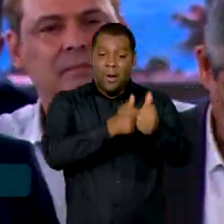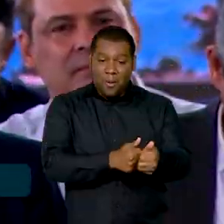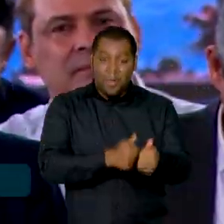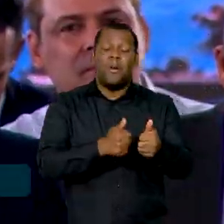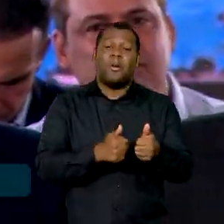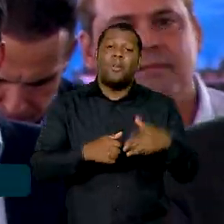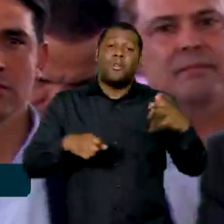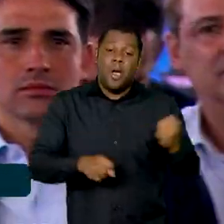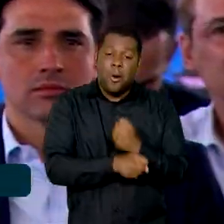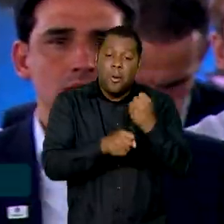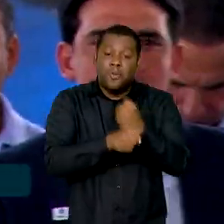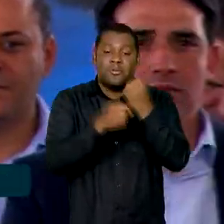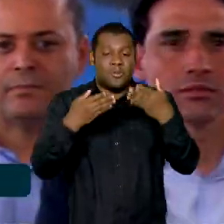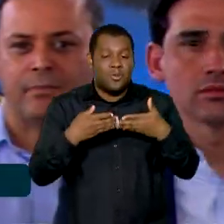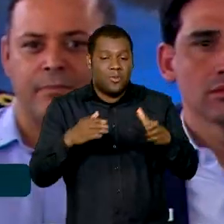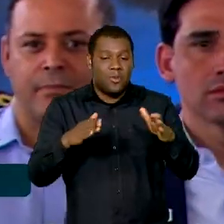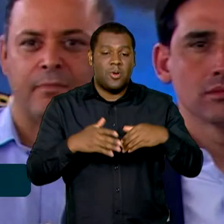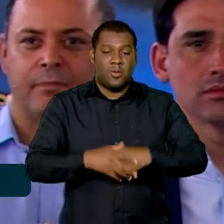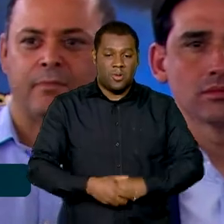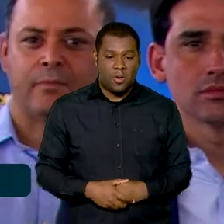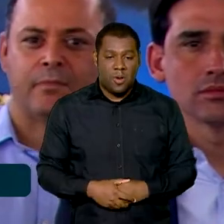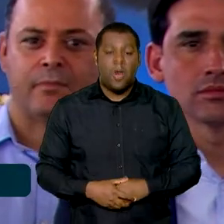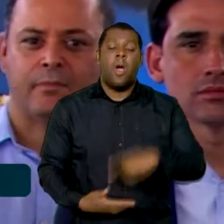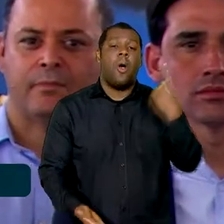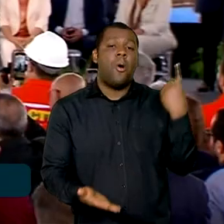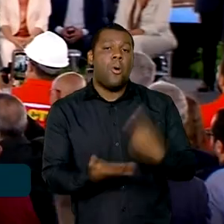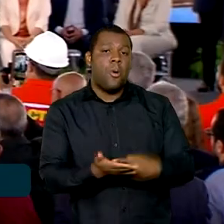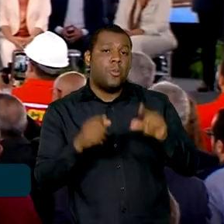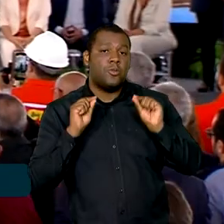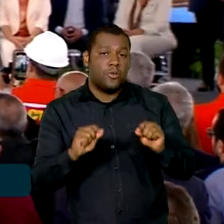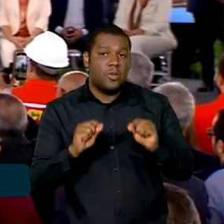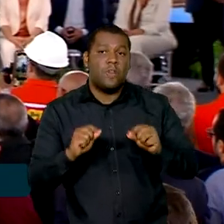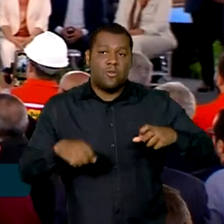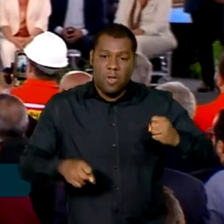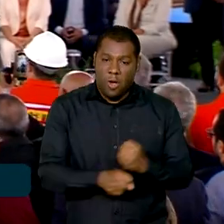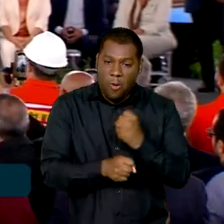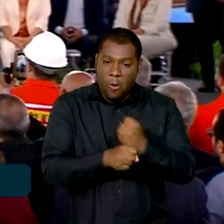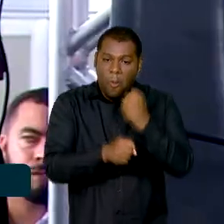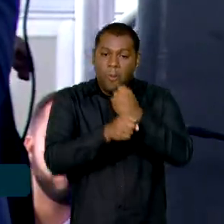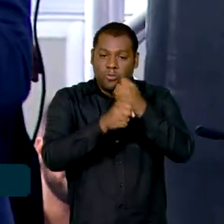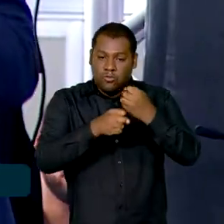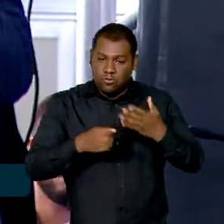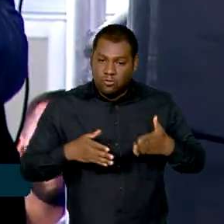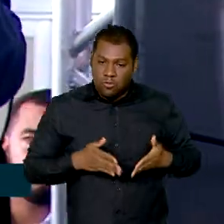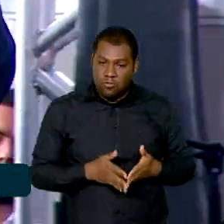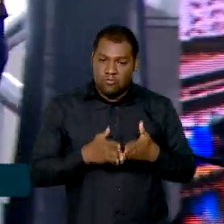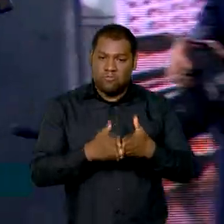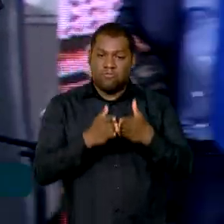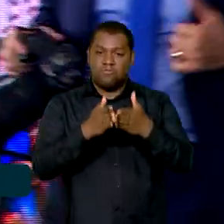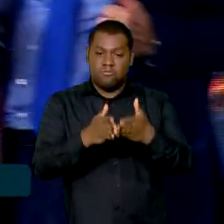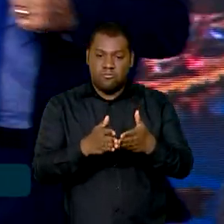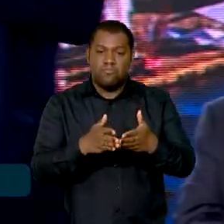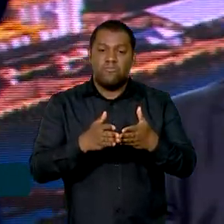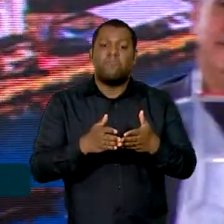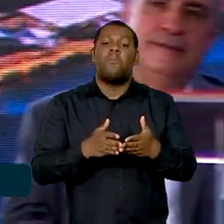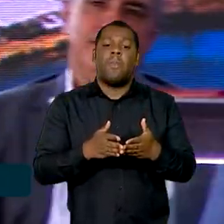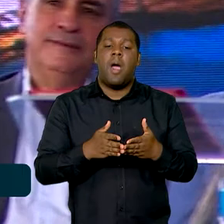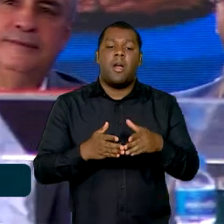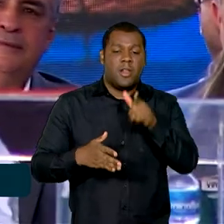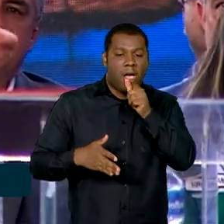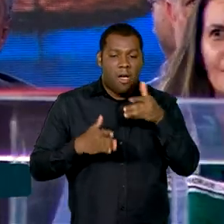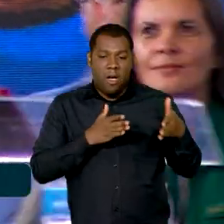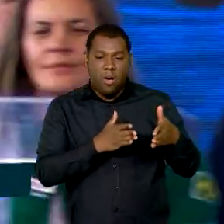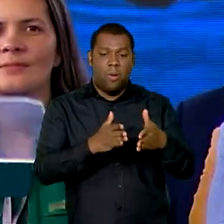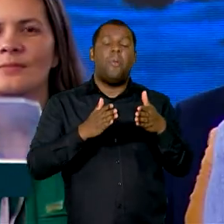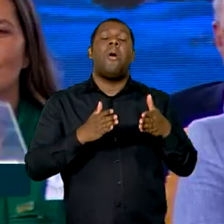destacou que é um compromisso recuperar a indústria naval no país. 90% de todo o